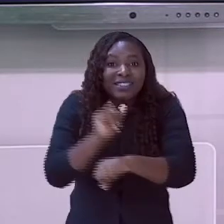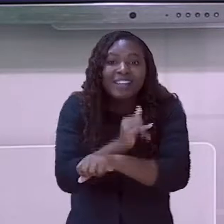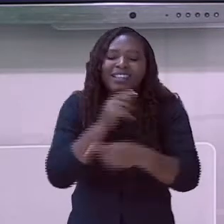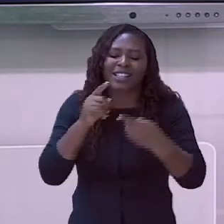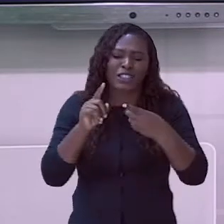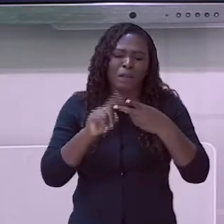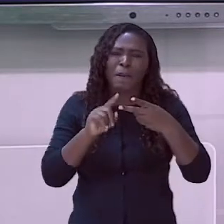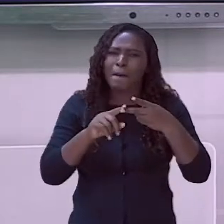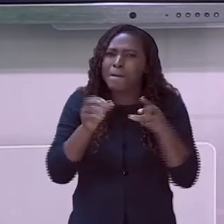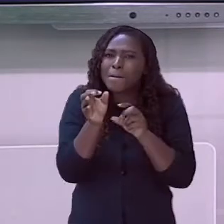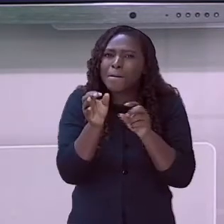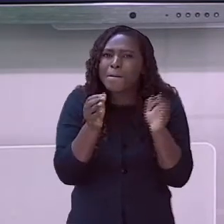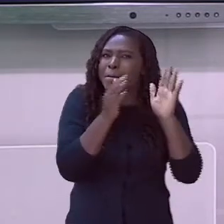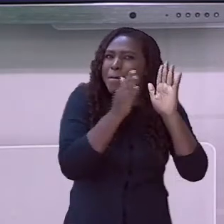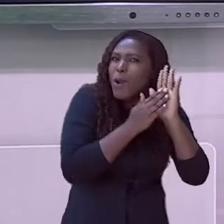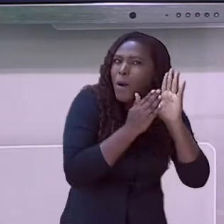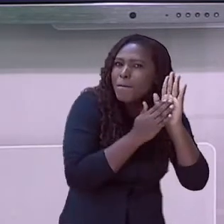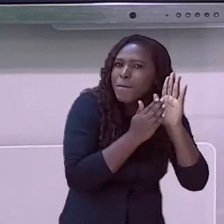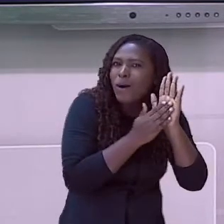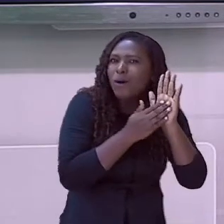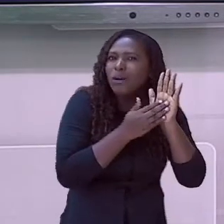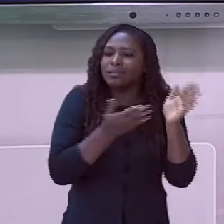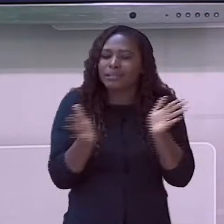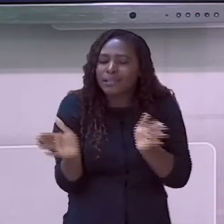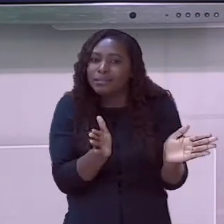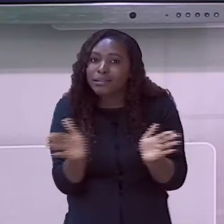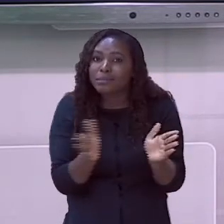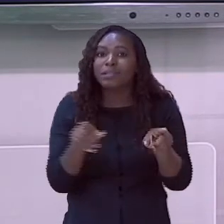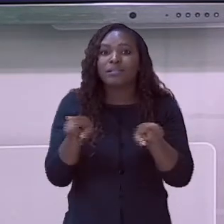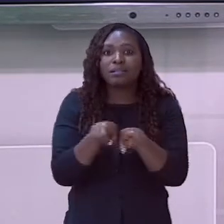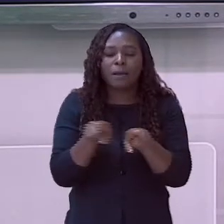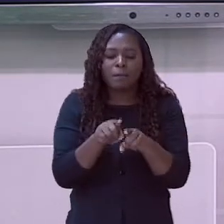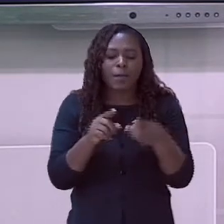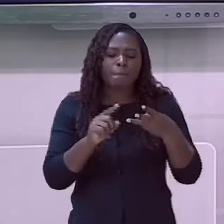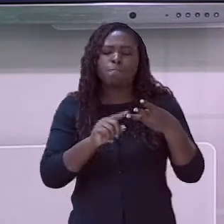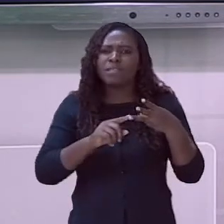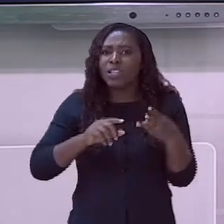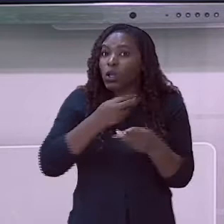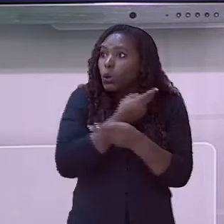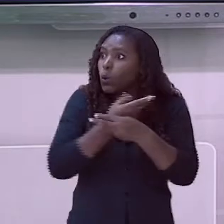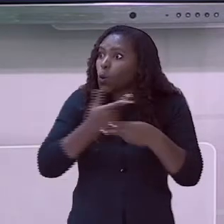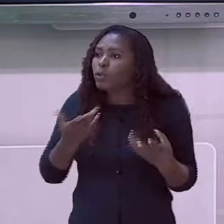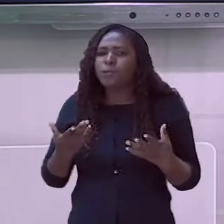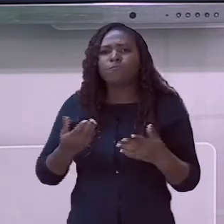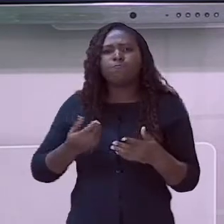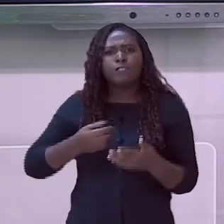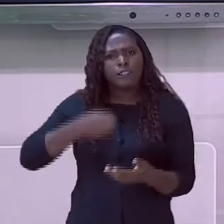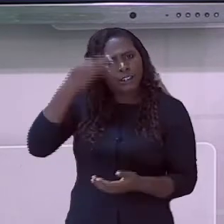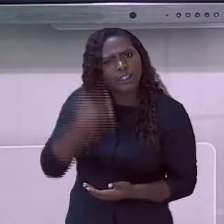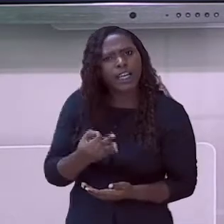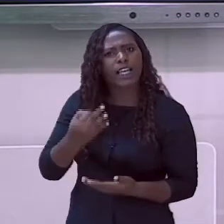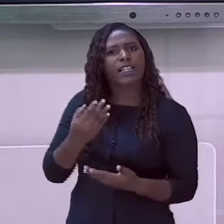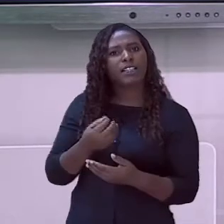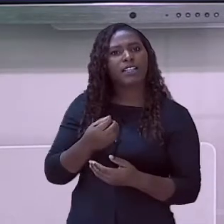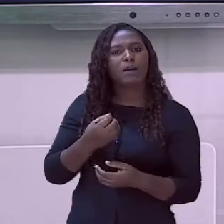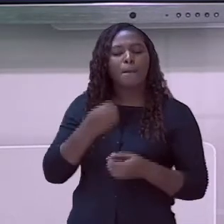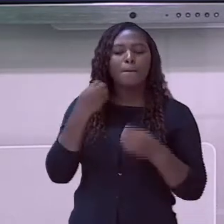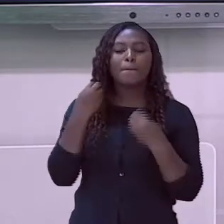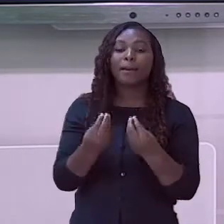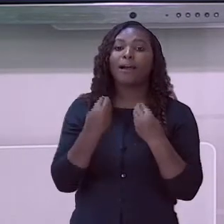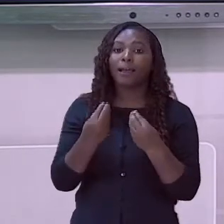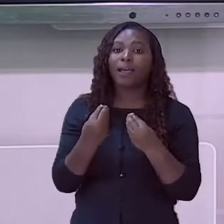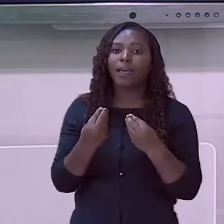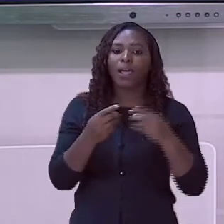acessibilidade e de ações efetivas para a construção e administração de locais